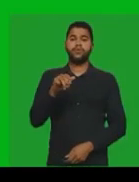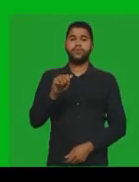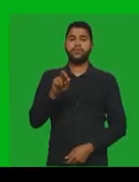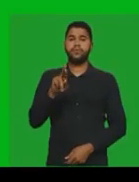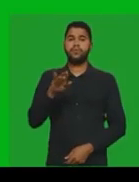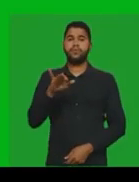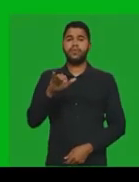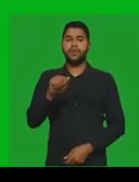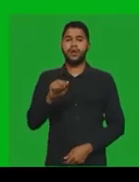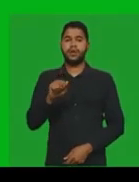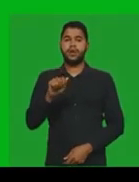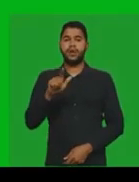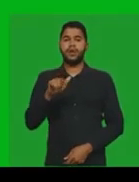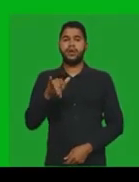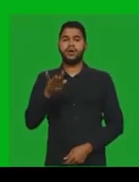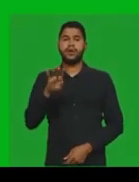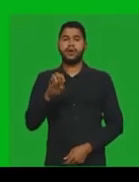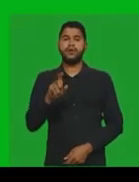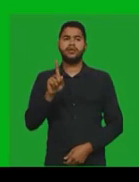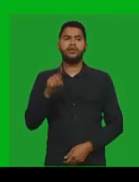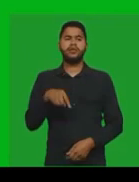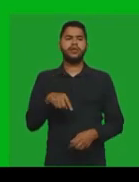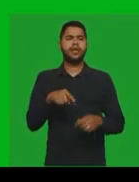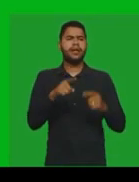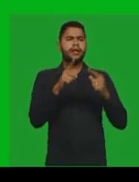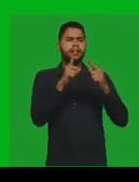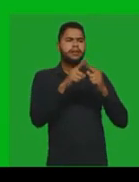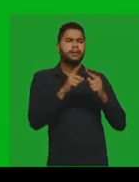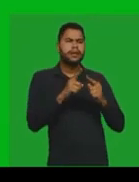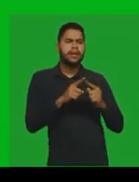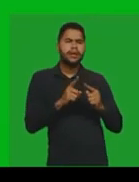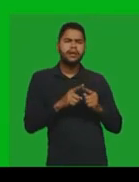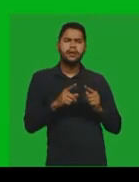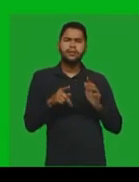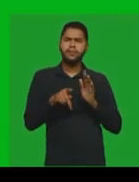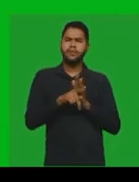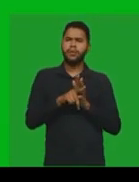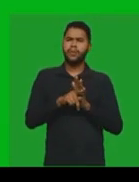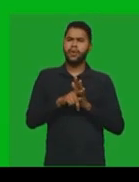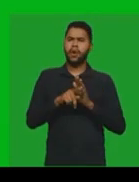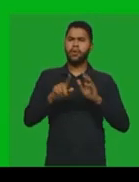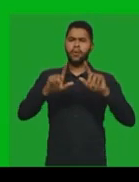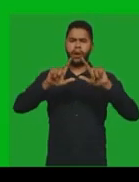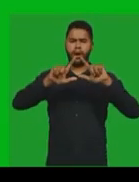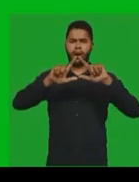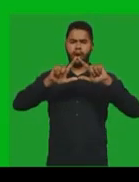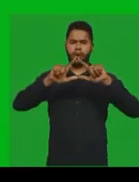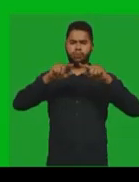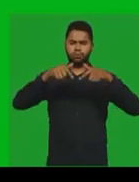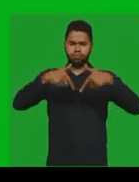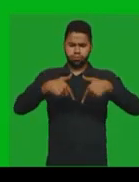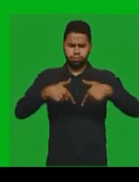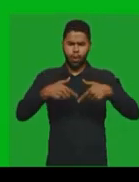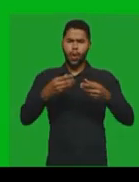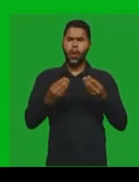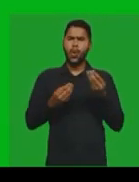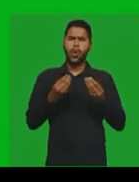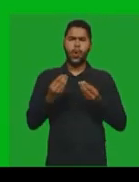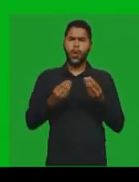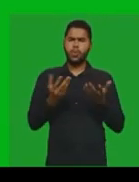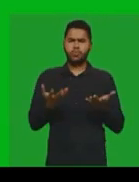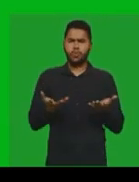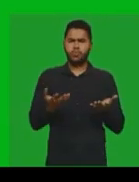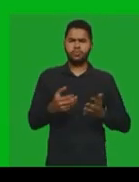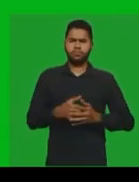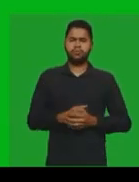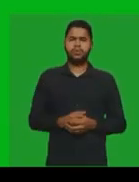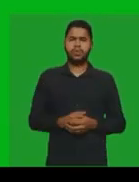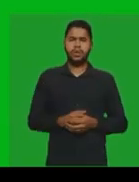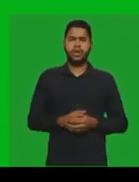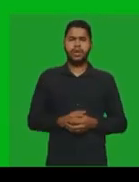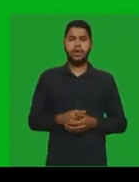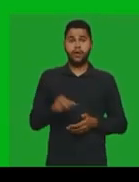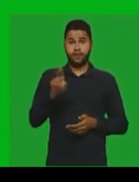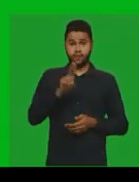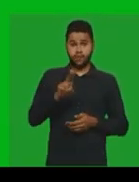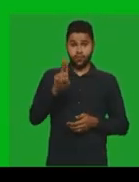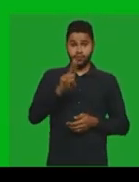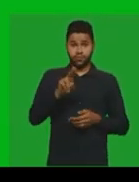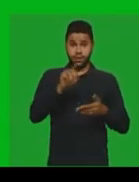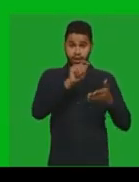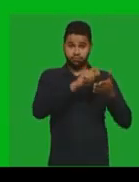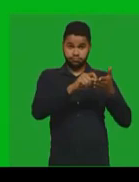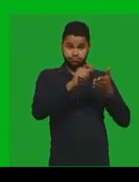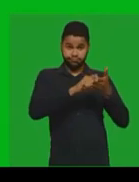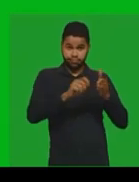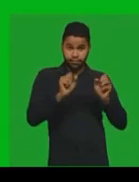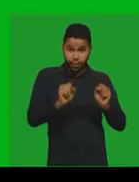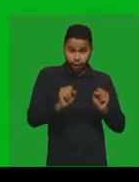técnica da pirâmide invertida? E como isso se aplica na notícia? Ah, eu vou usar o telão, então. Pode